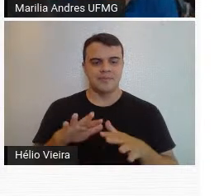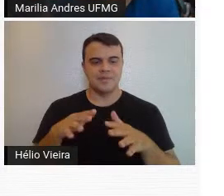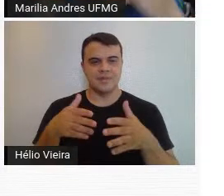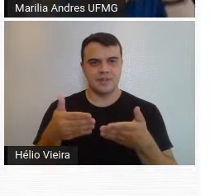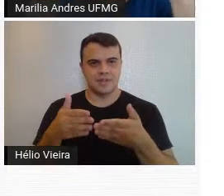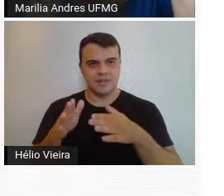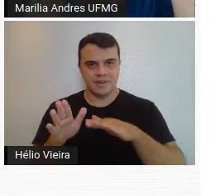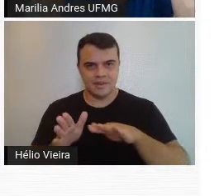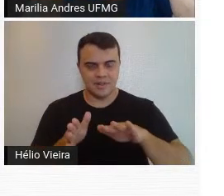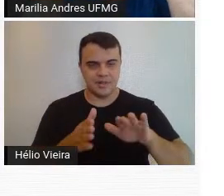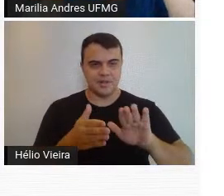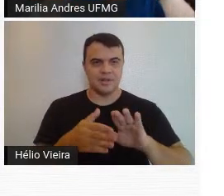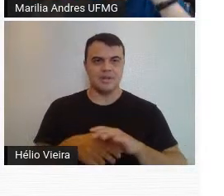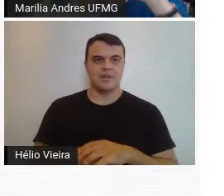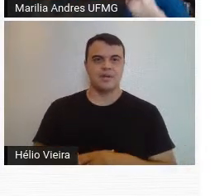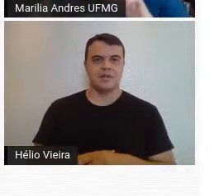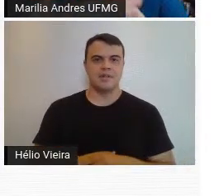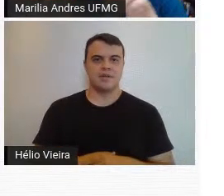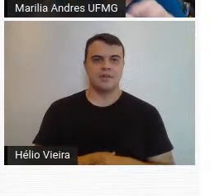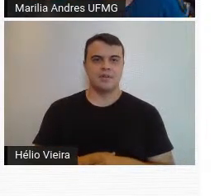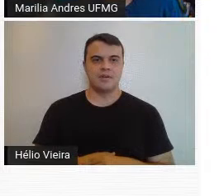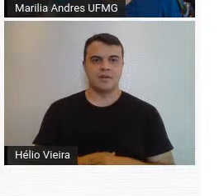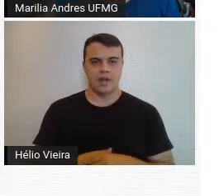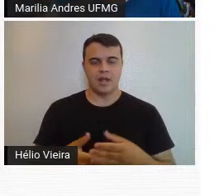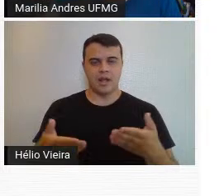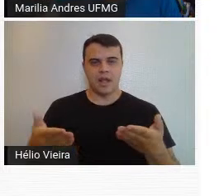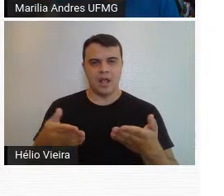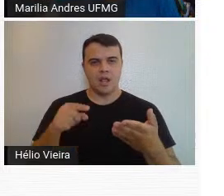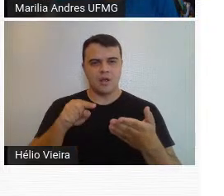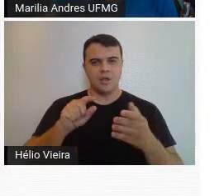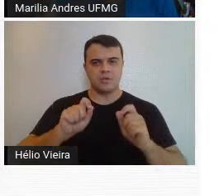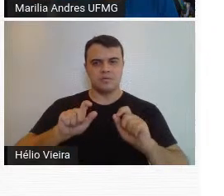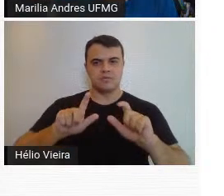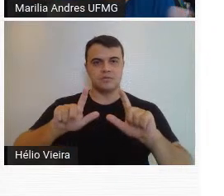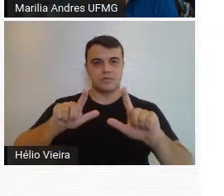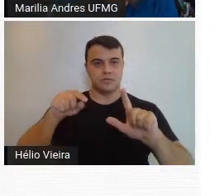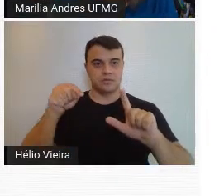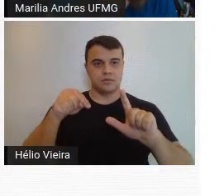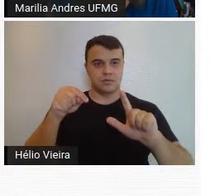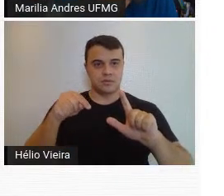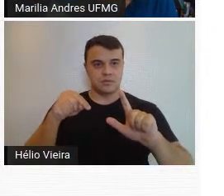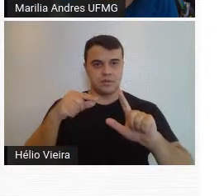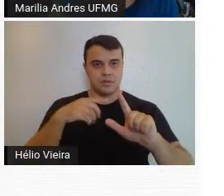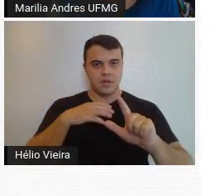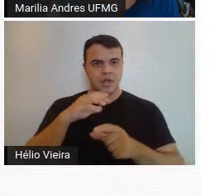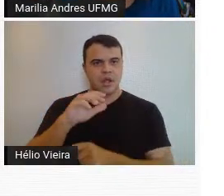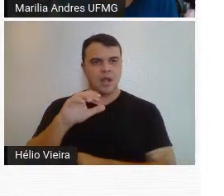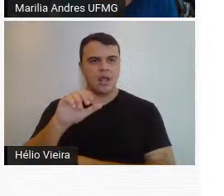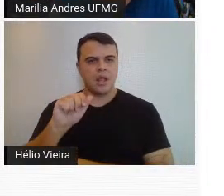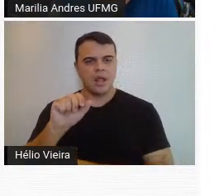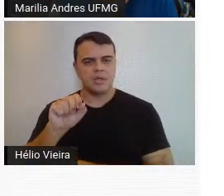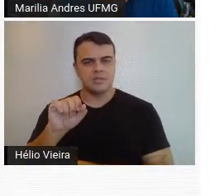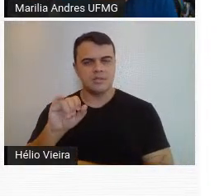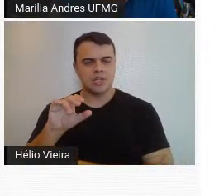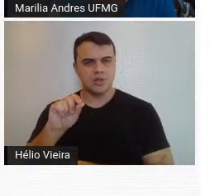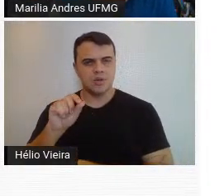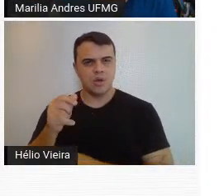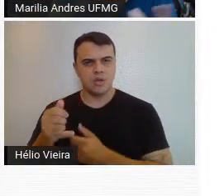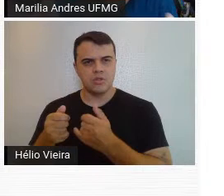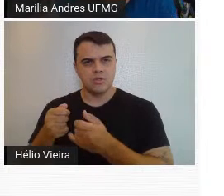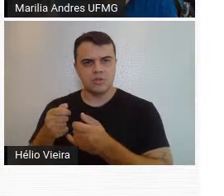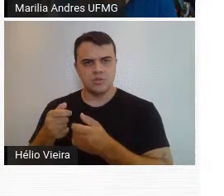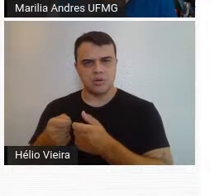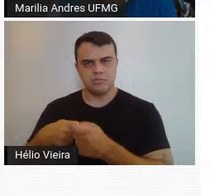passando para a frente, uma imagem do Cassino, ele foi fundado como